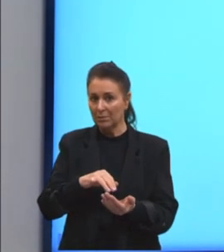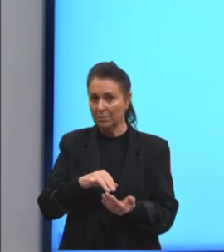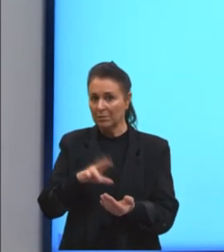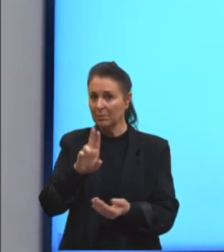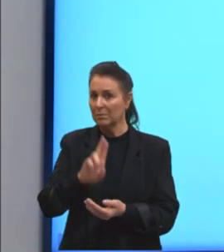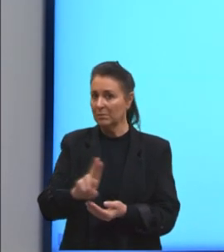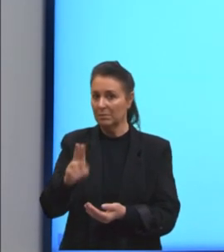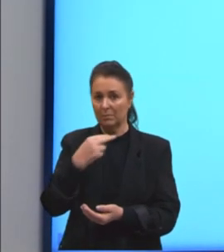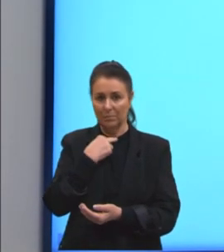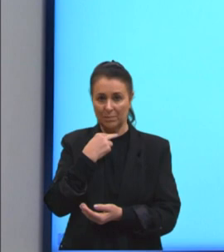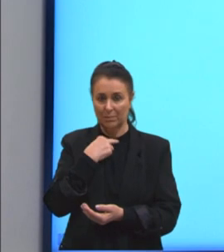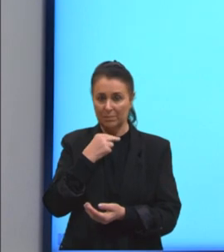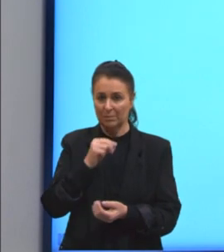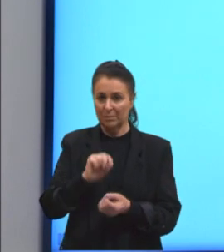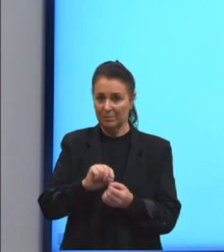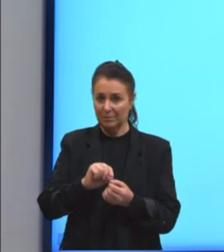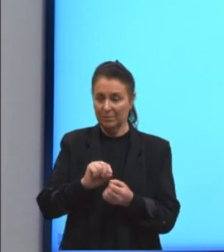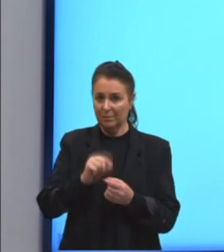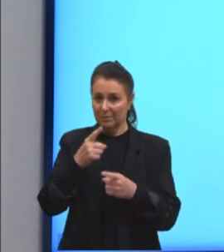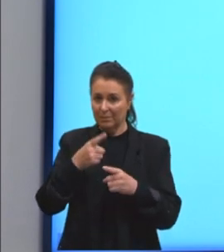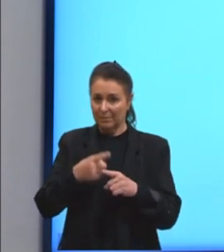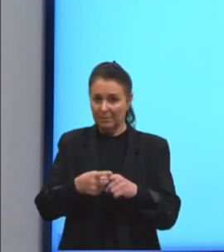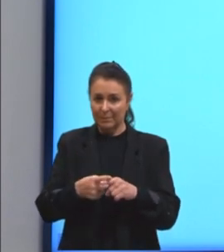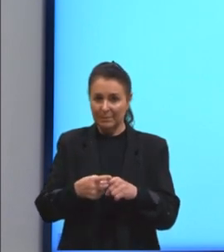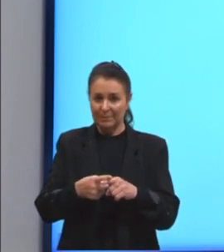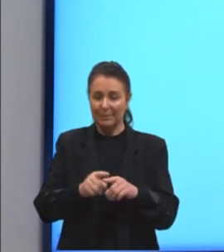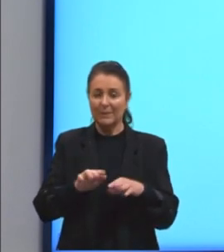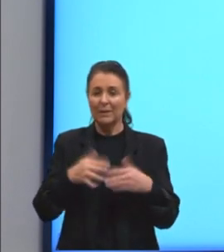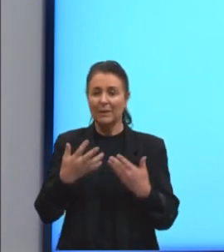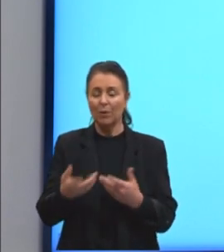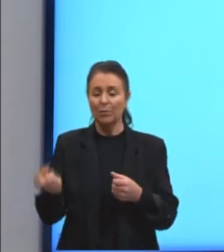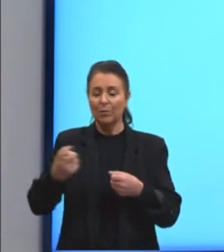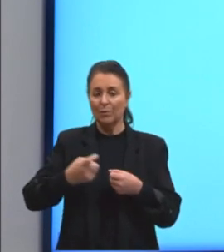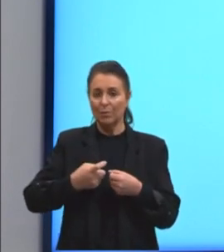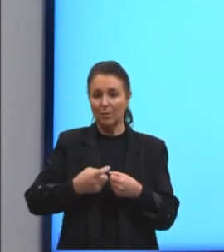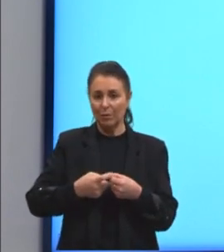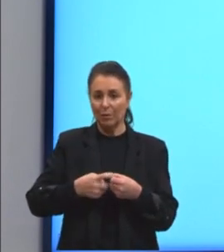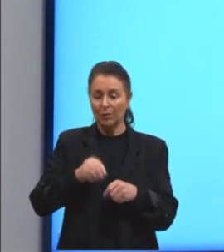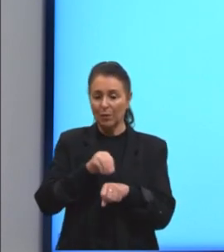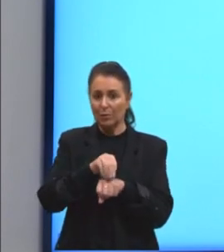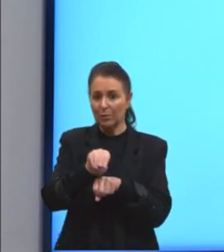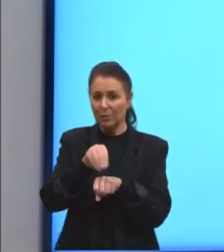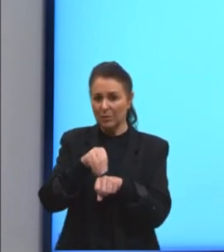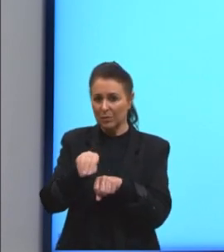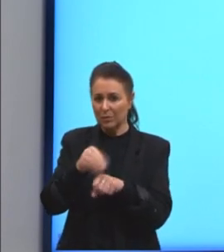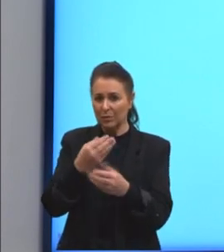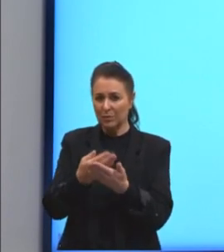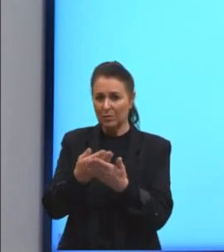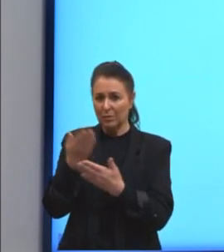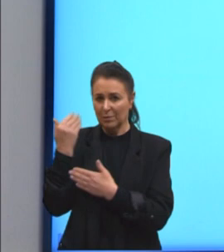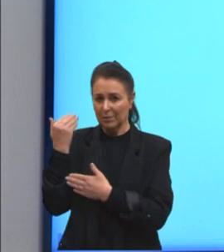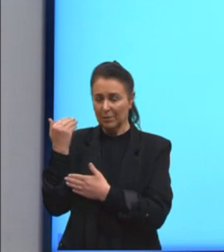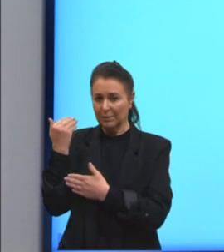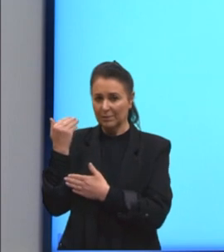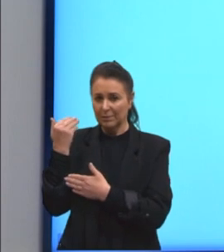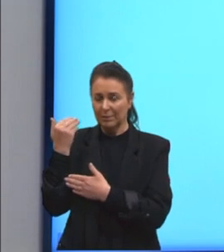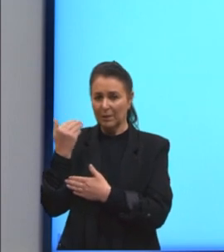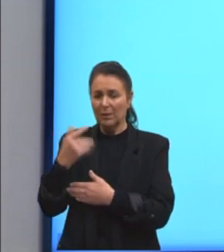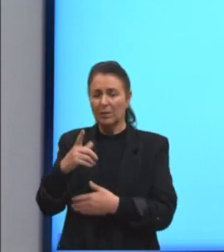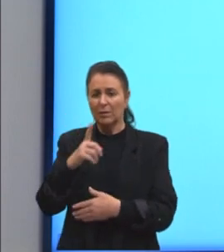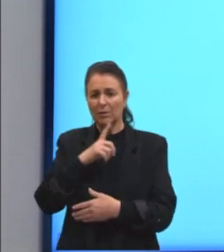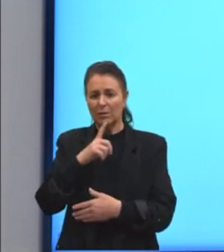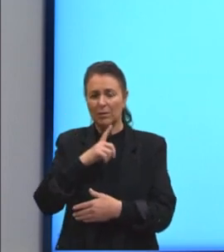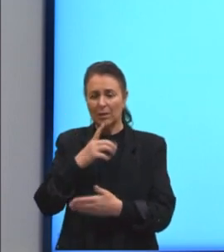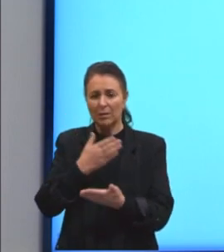utilizar e fazer a continha de multiplicação. Então, eu vou voltar numa dica de algumas aulas aí atrás, tá? Onde nós